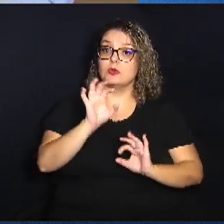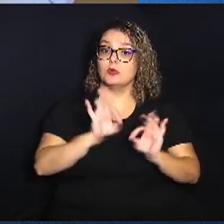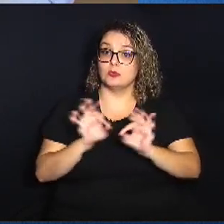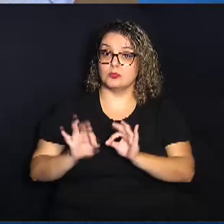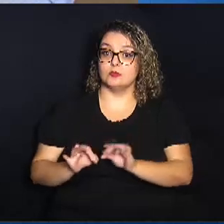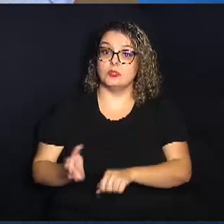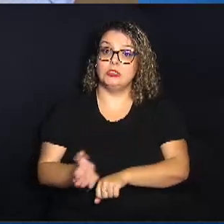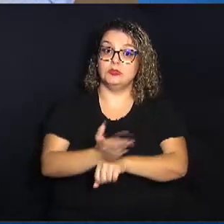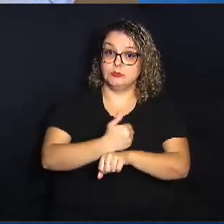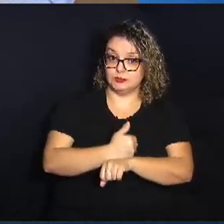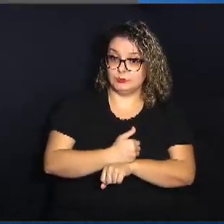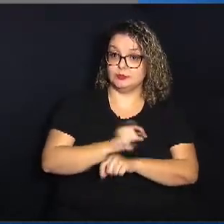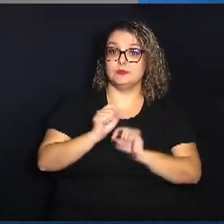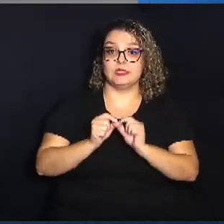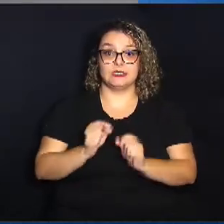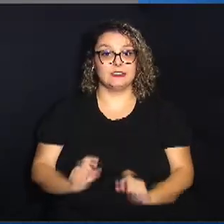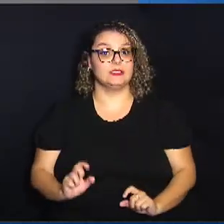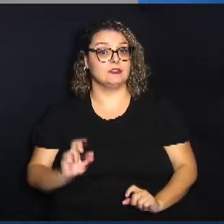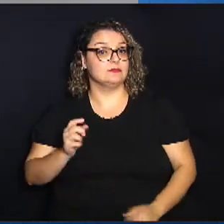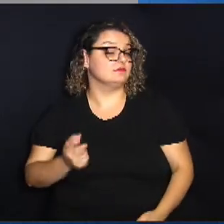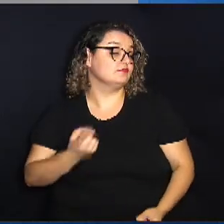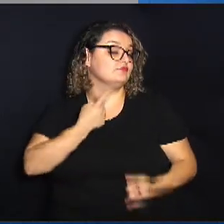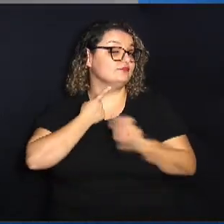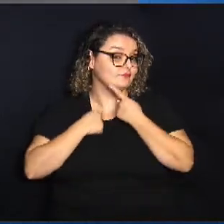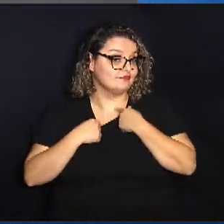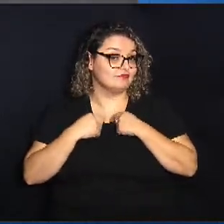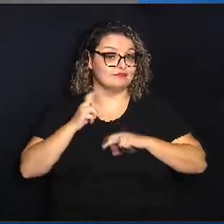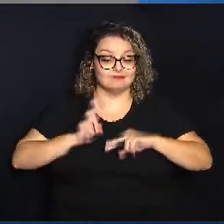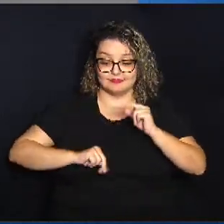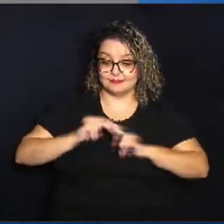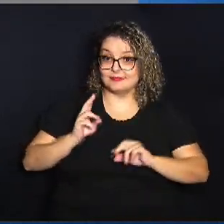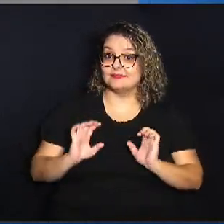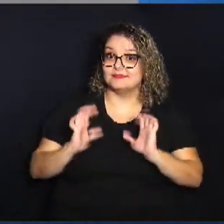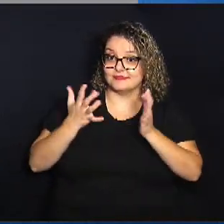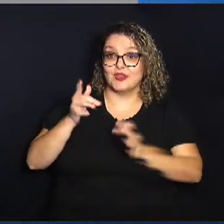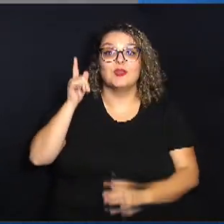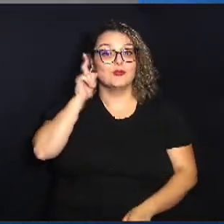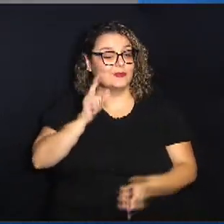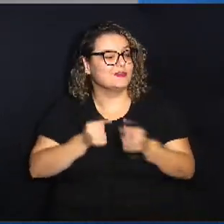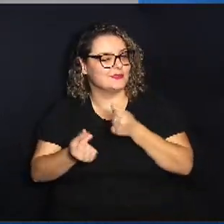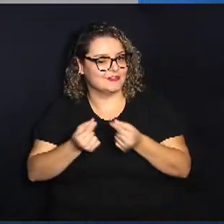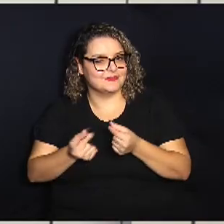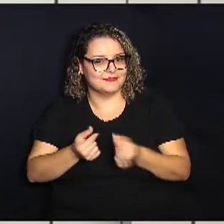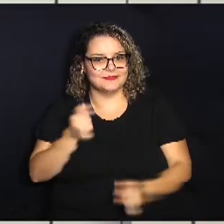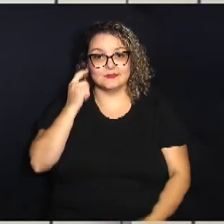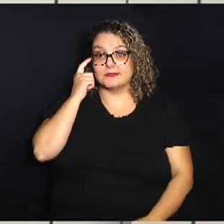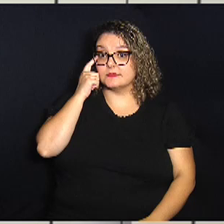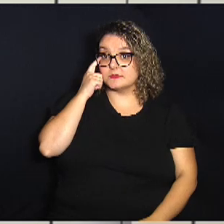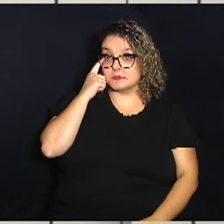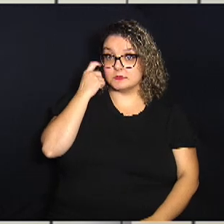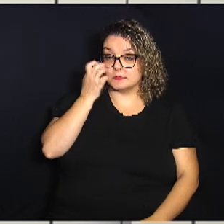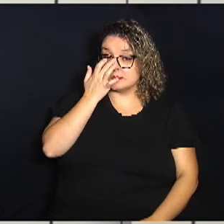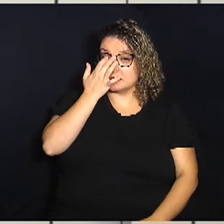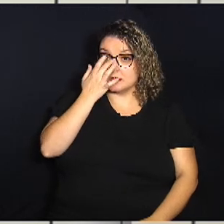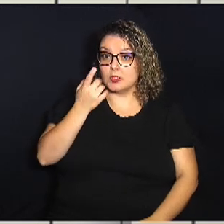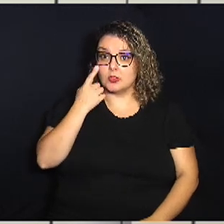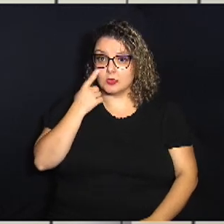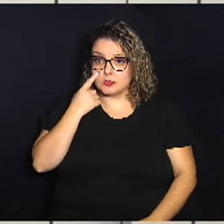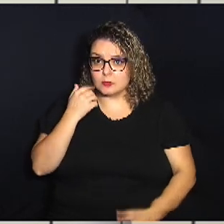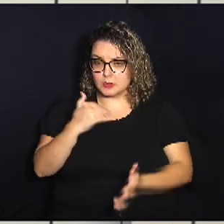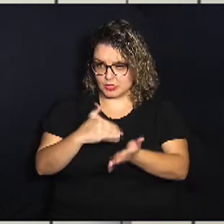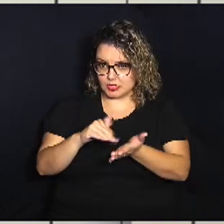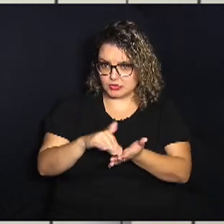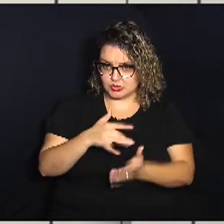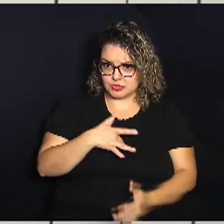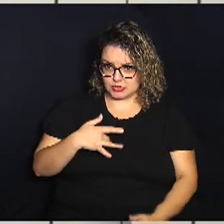prévio para quem deseja fazer uma festa junina e conseguir economizar. E olha só, a Secretaria de